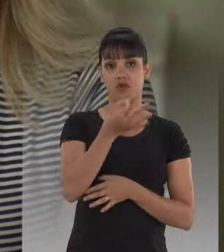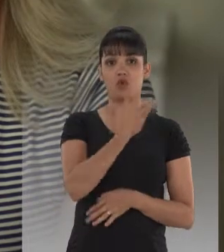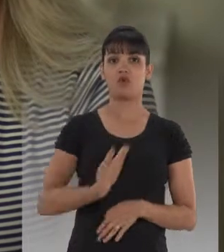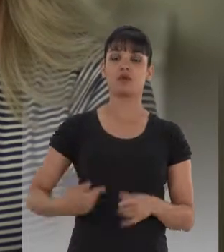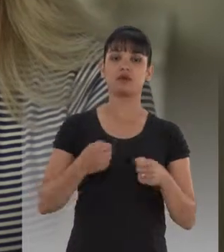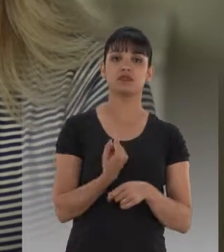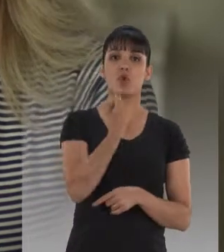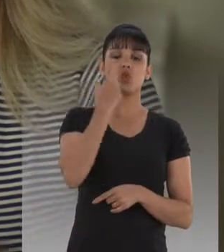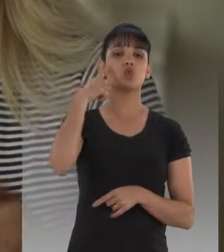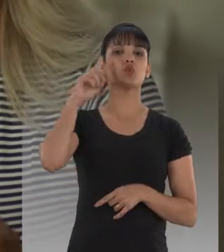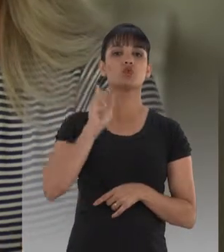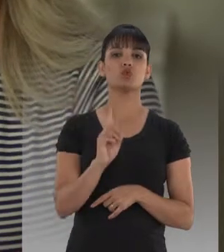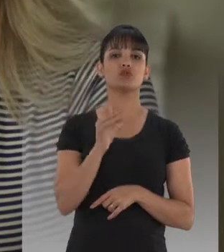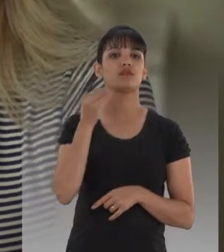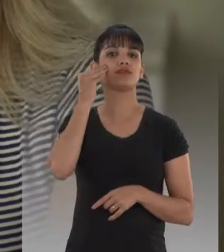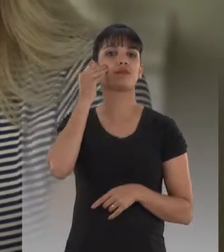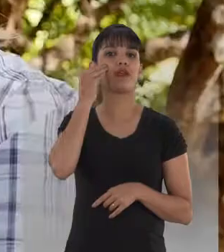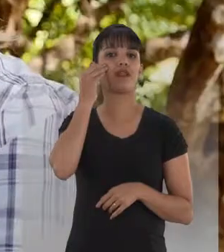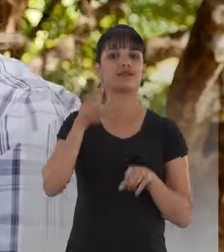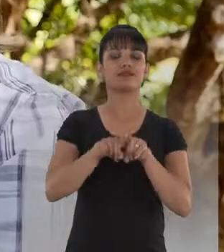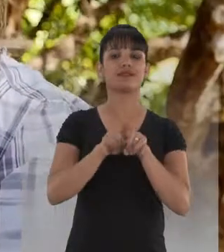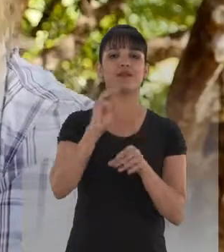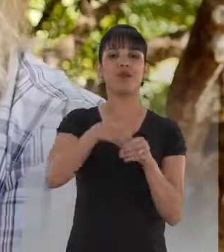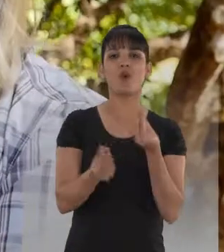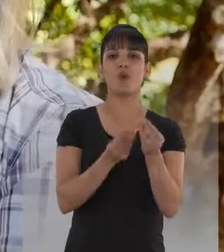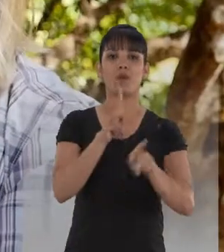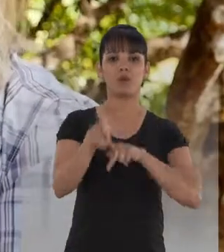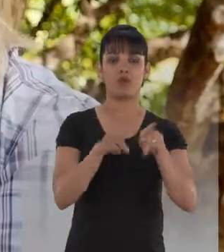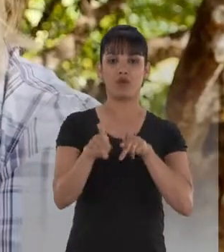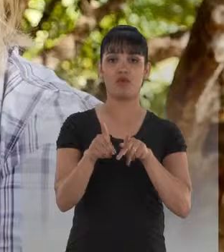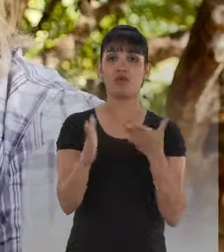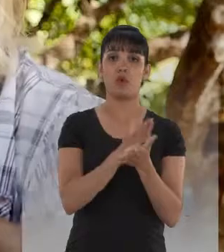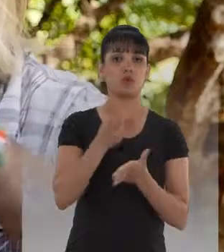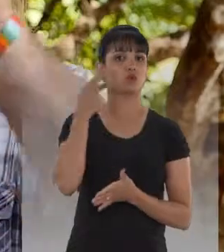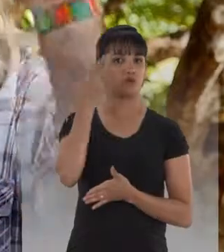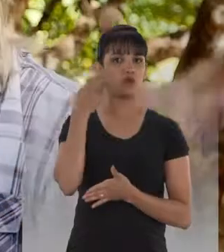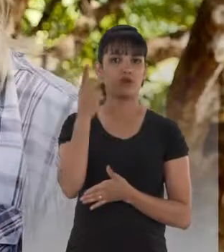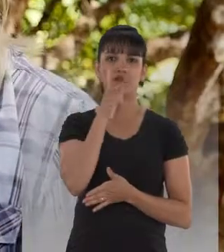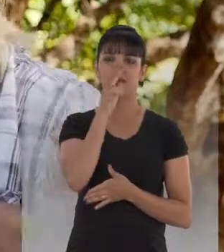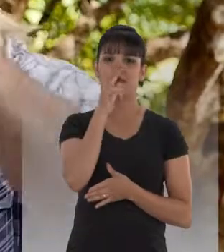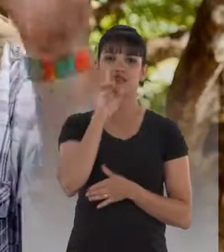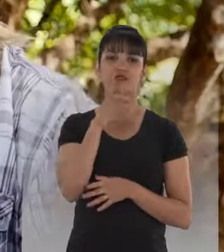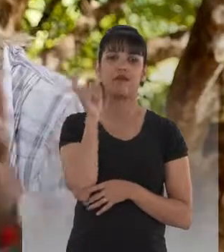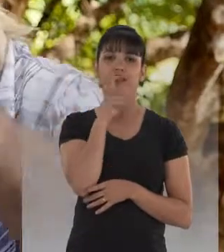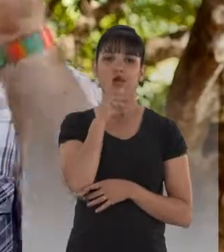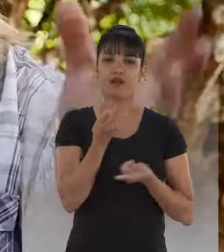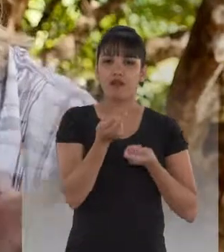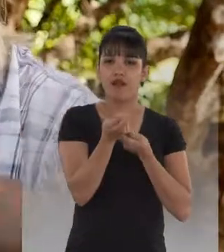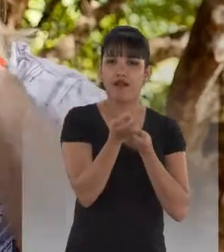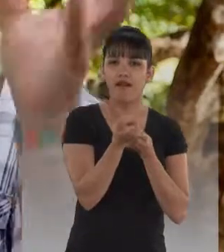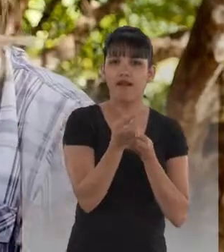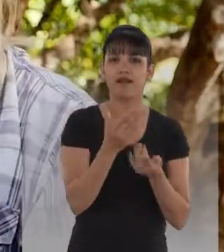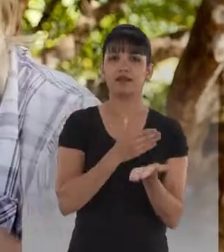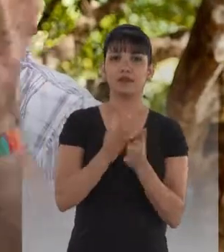eles deveriam um dia fazer parte da rotina desse povo. Muitos dos nossos políticos, eles são ilusionistas, né? Eles tentam, acham que começam com